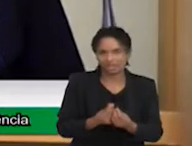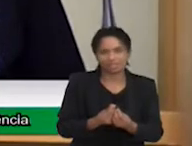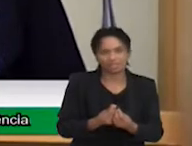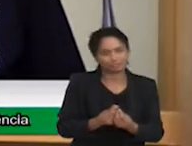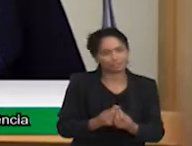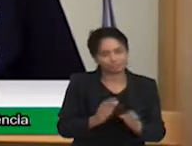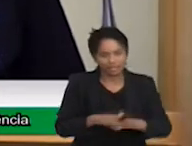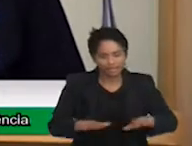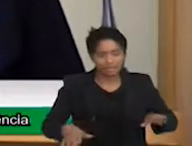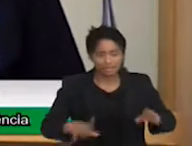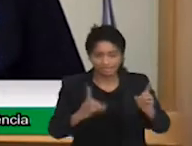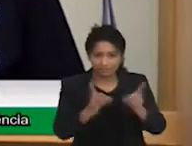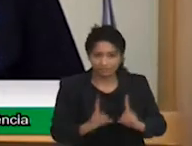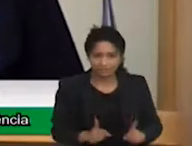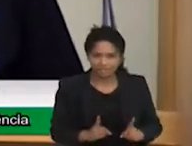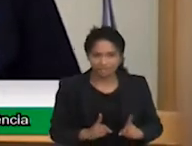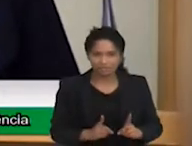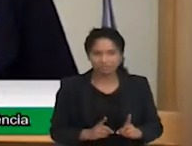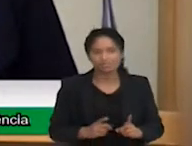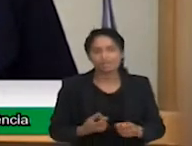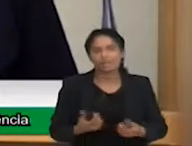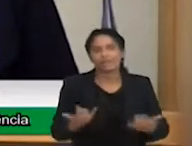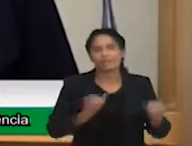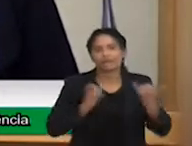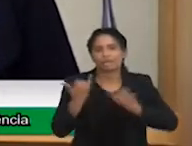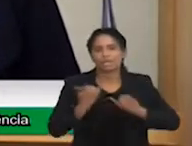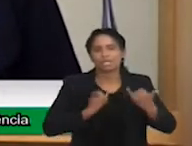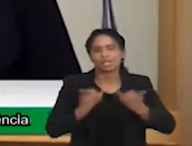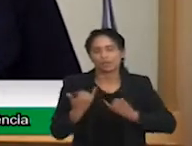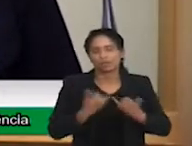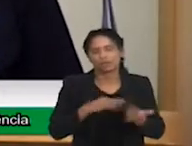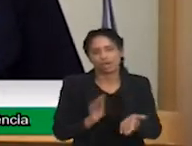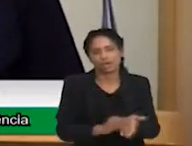felizes com as migalhas ou não vão ter nada